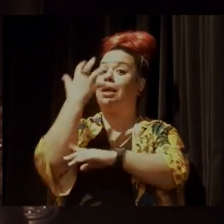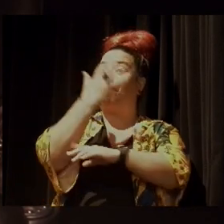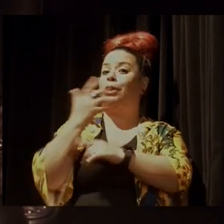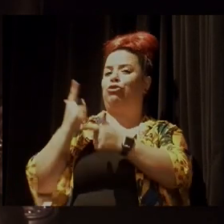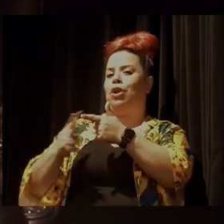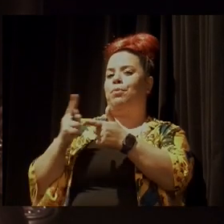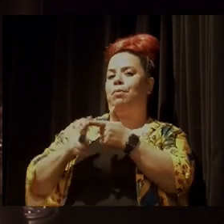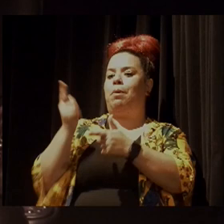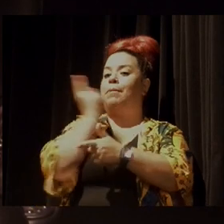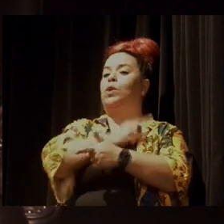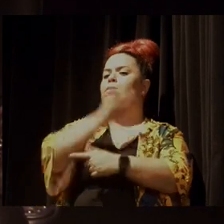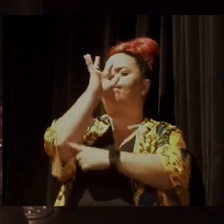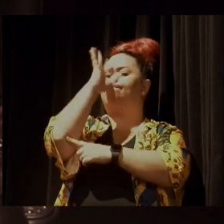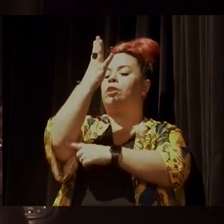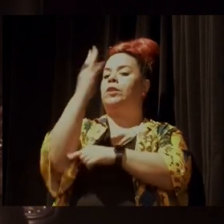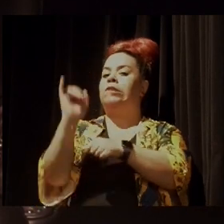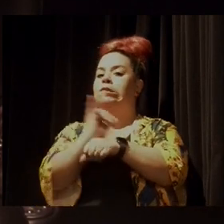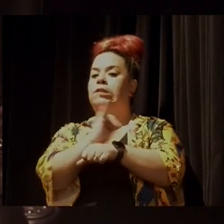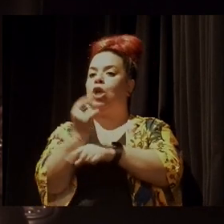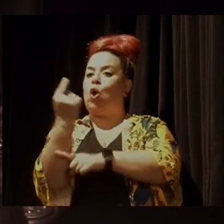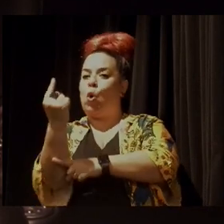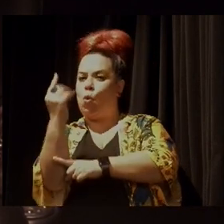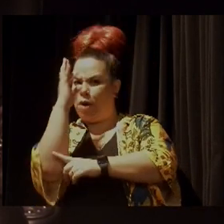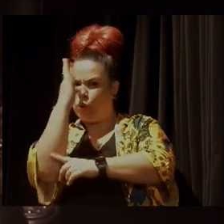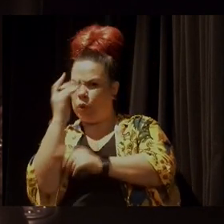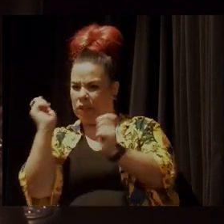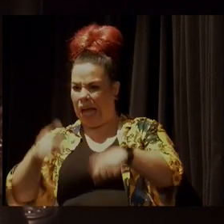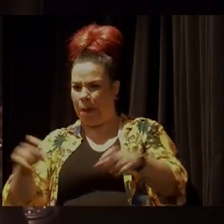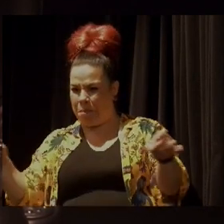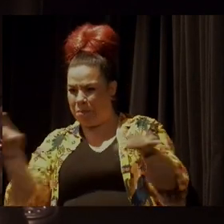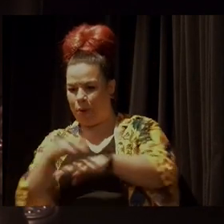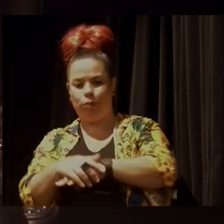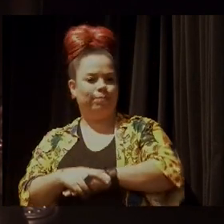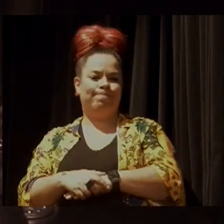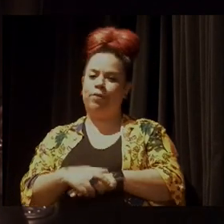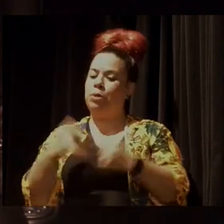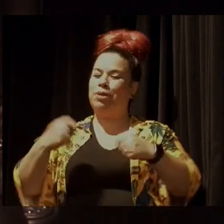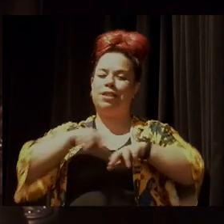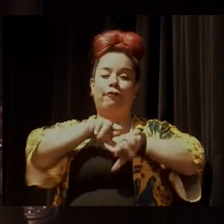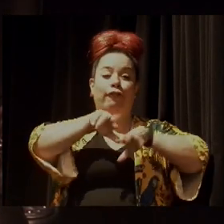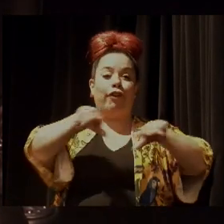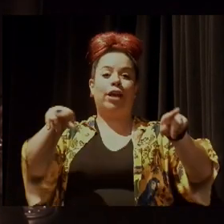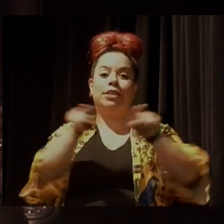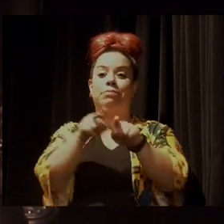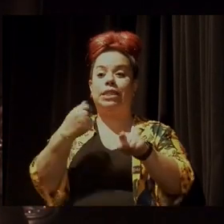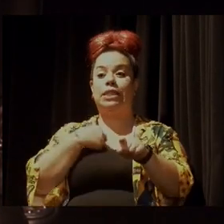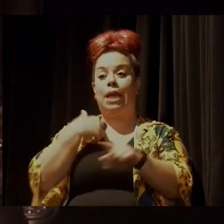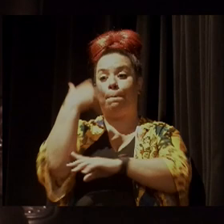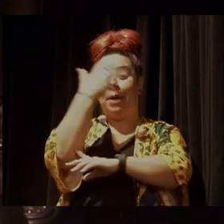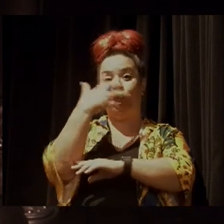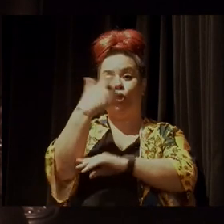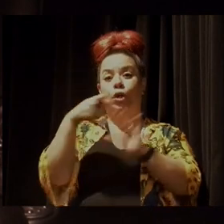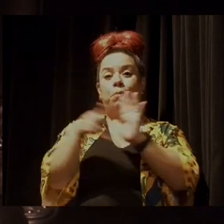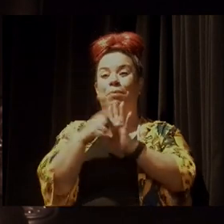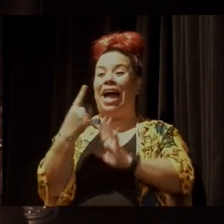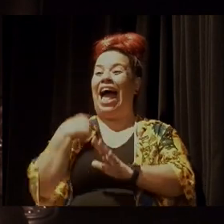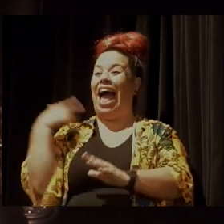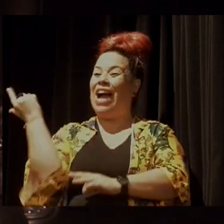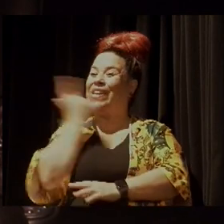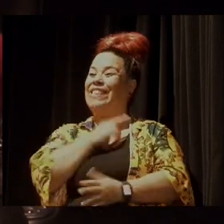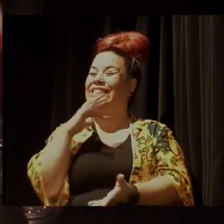problema. Porque uma solução só nunca vai ser suficiente. Então, se a gente se apaixona pela solução, a gente se acomoda.